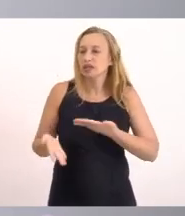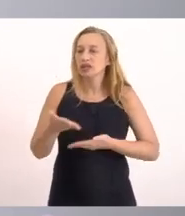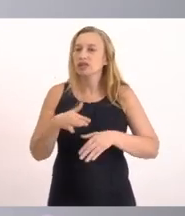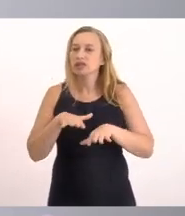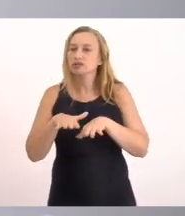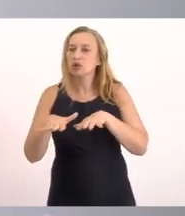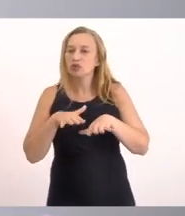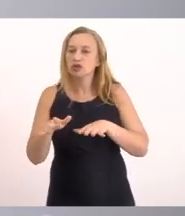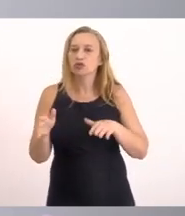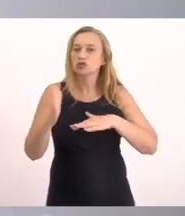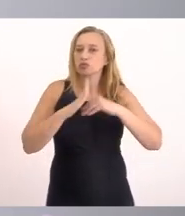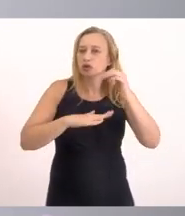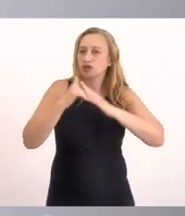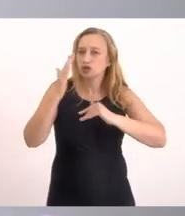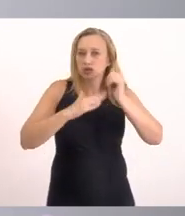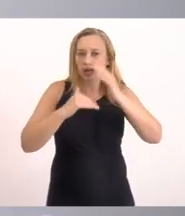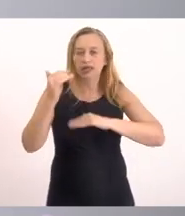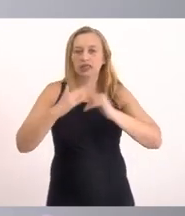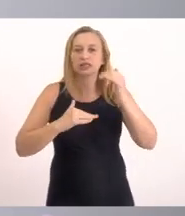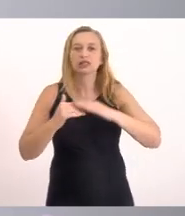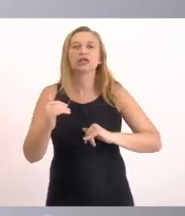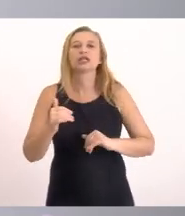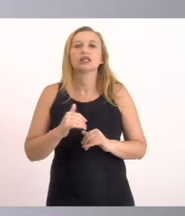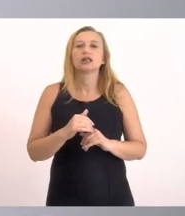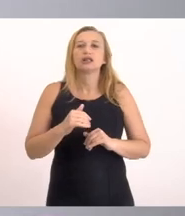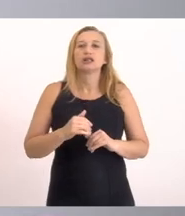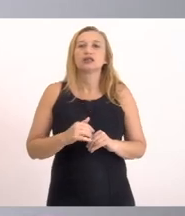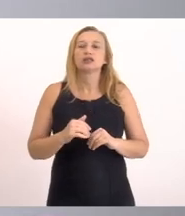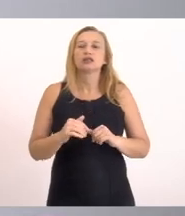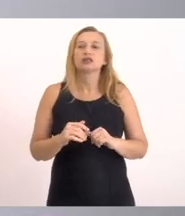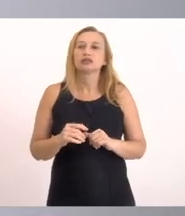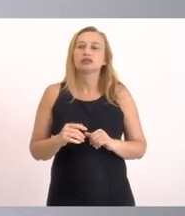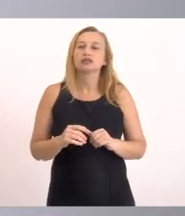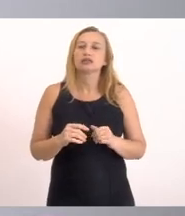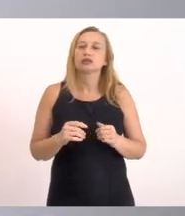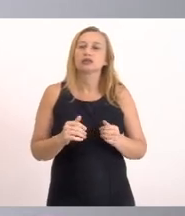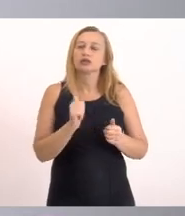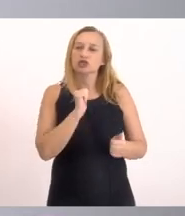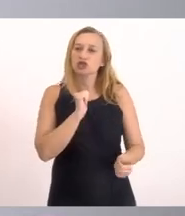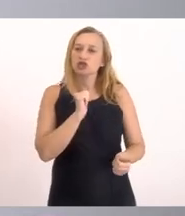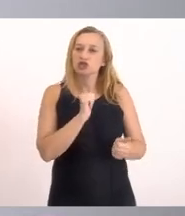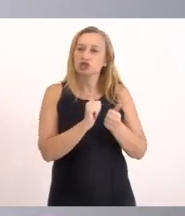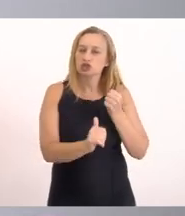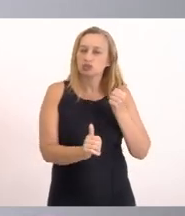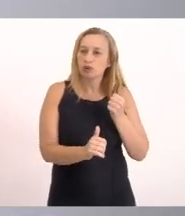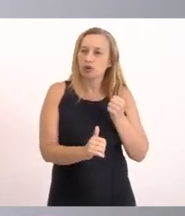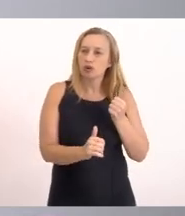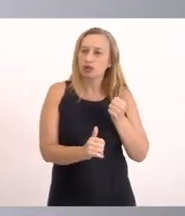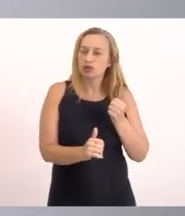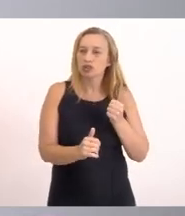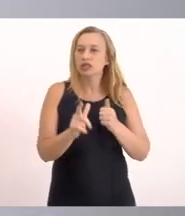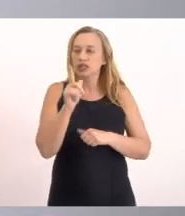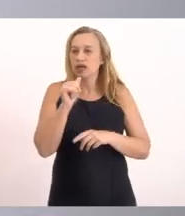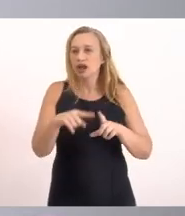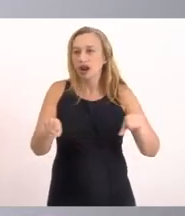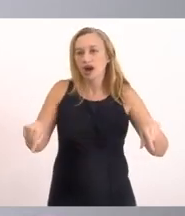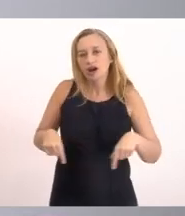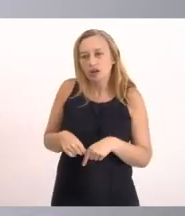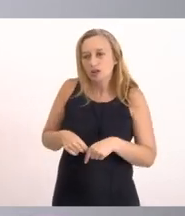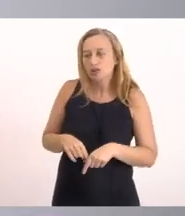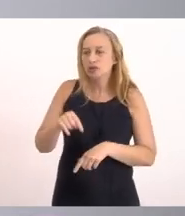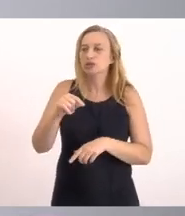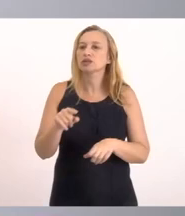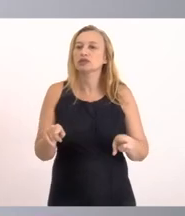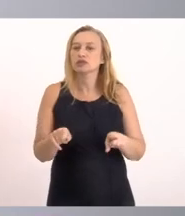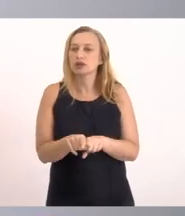profissionais Que praticam esporte Na lagoa Os esportistas Ambientalistas